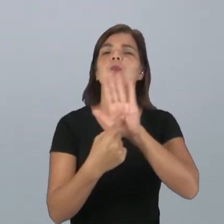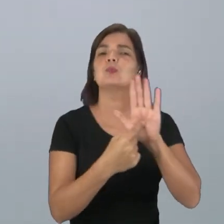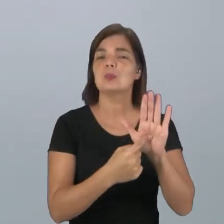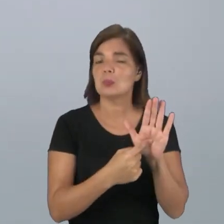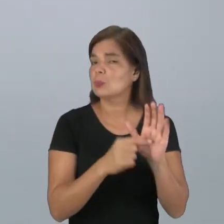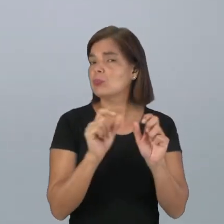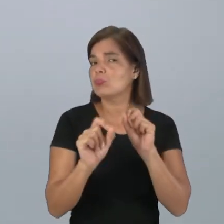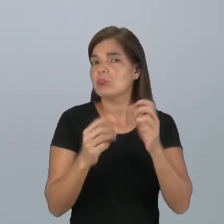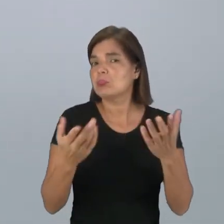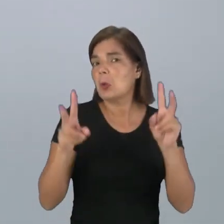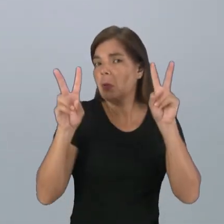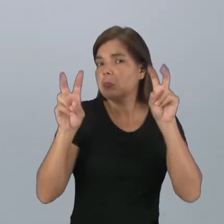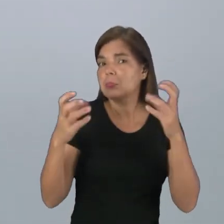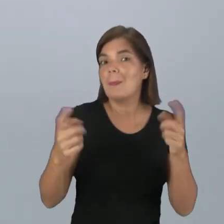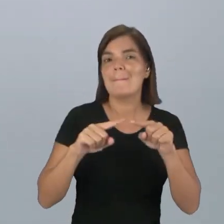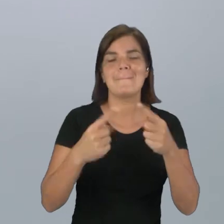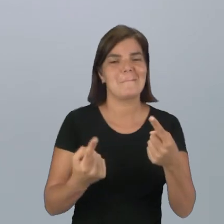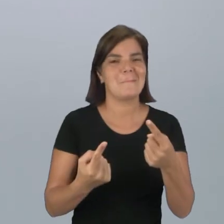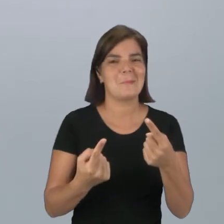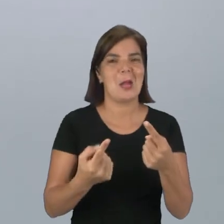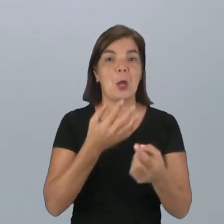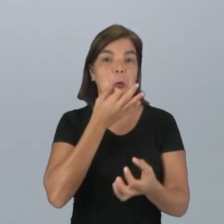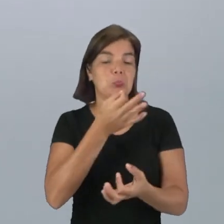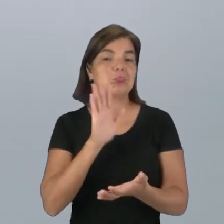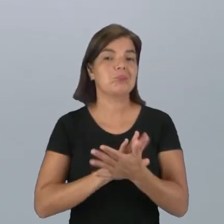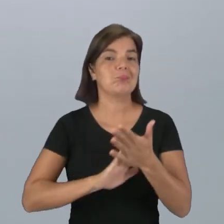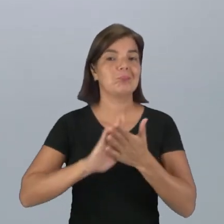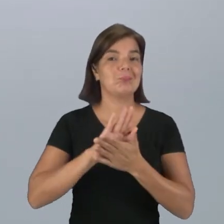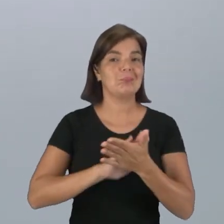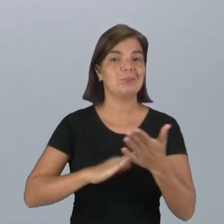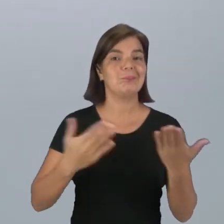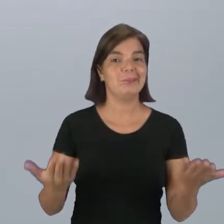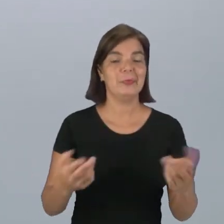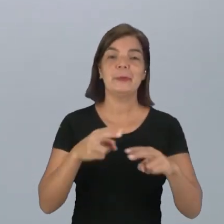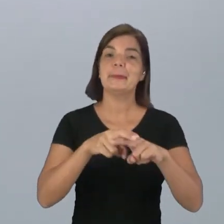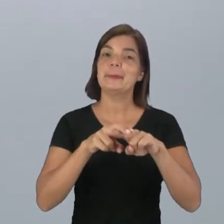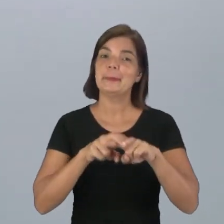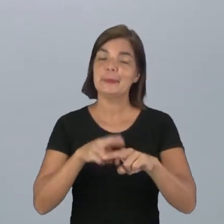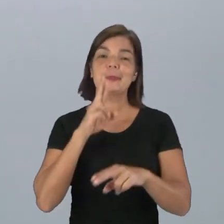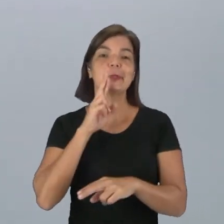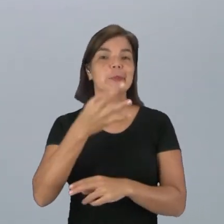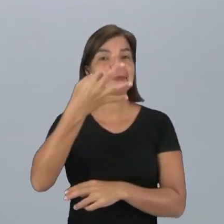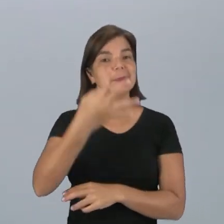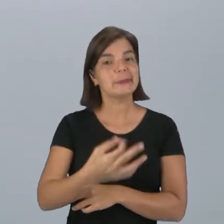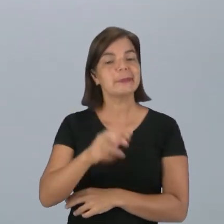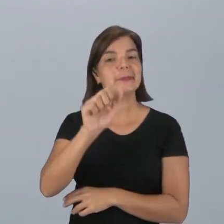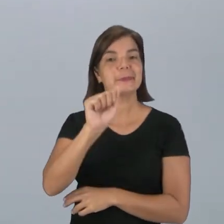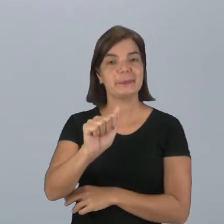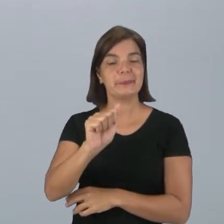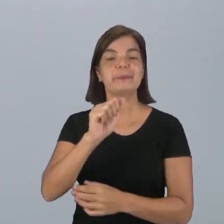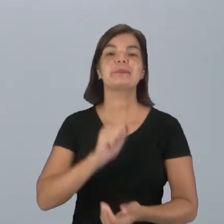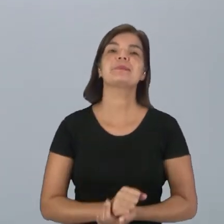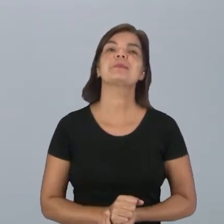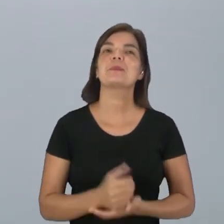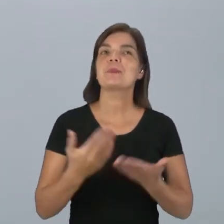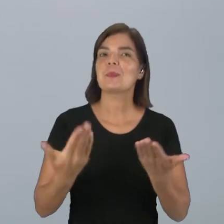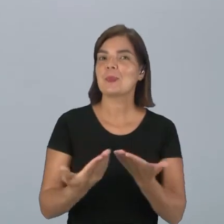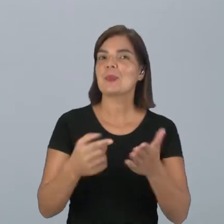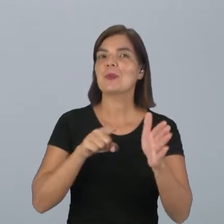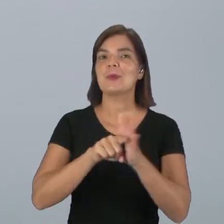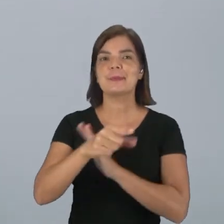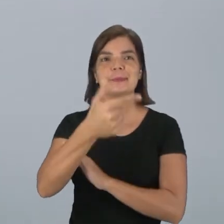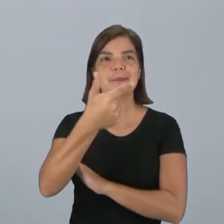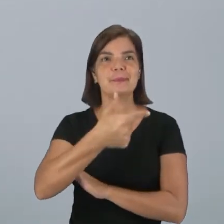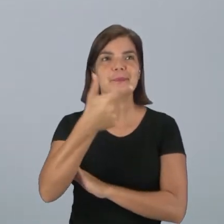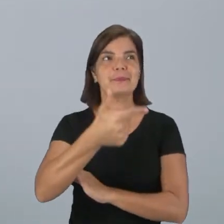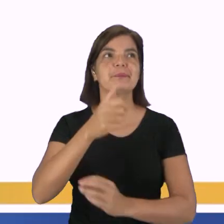um assunto, mas sem opinar. Então, é por isso que a nossa resposta correta é a letra A. Agora, vamos à questão